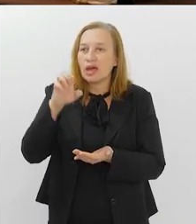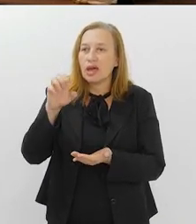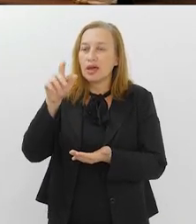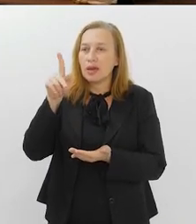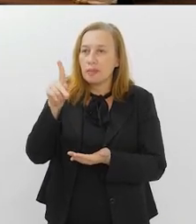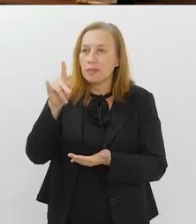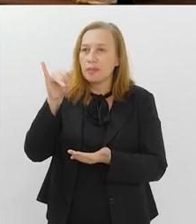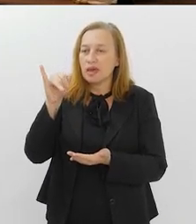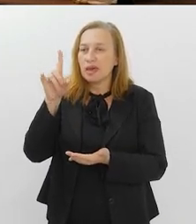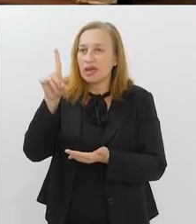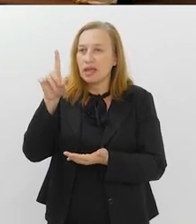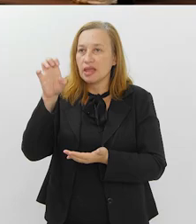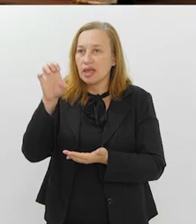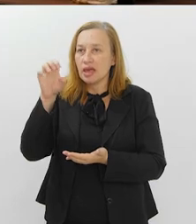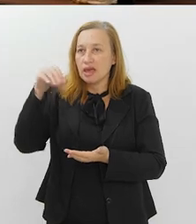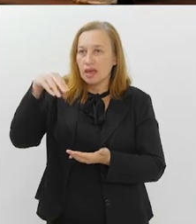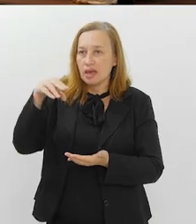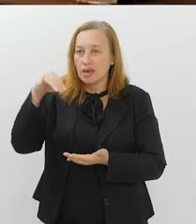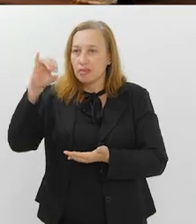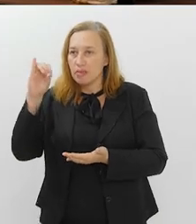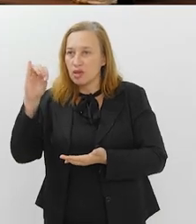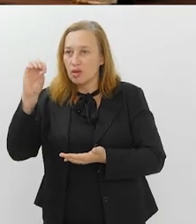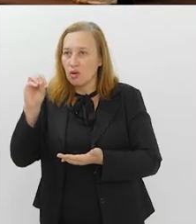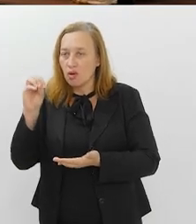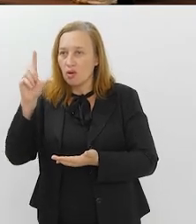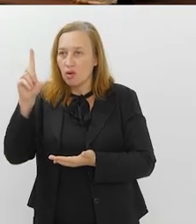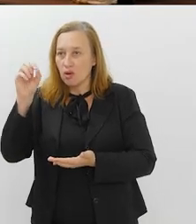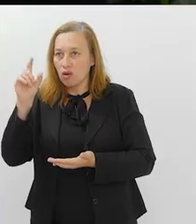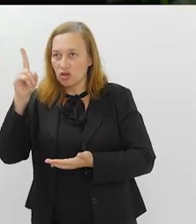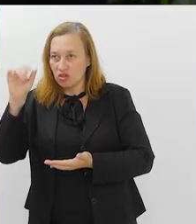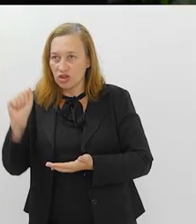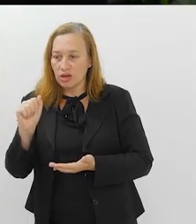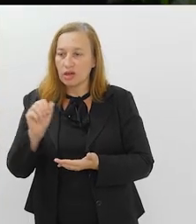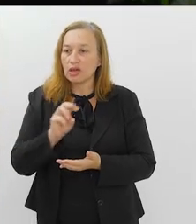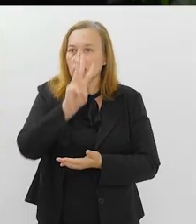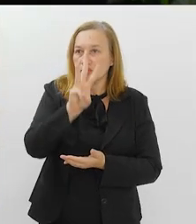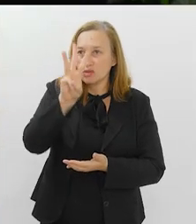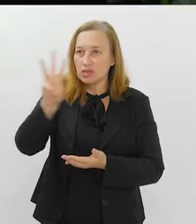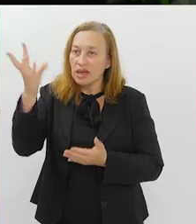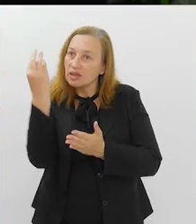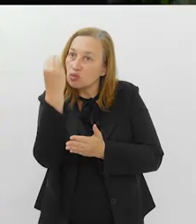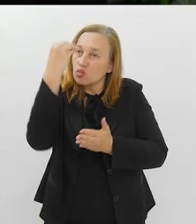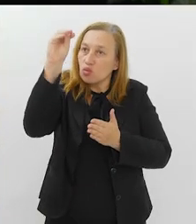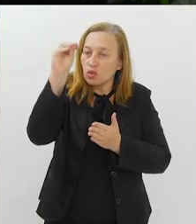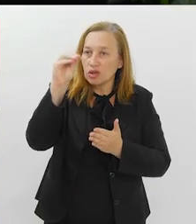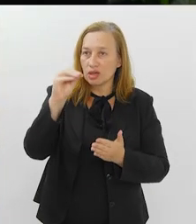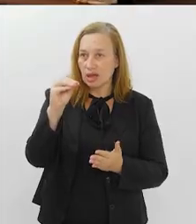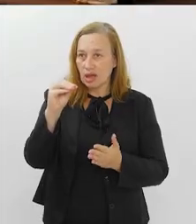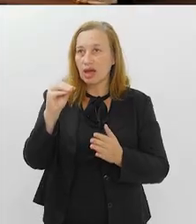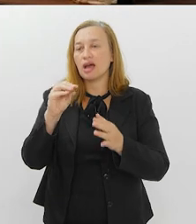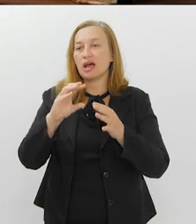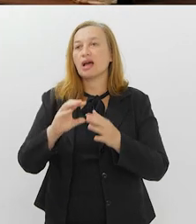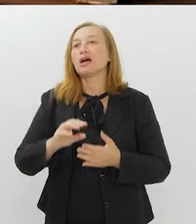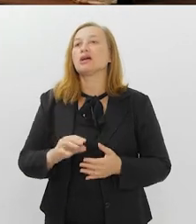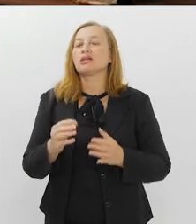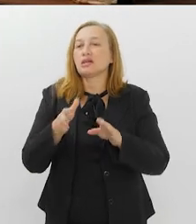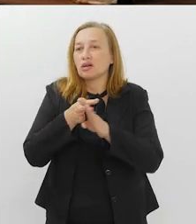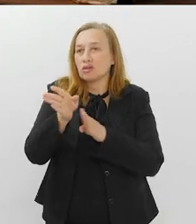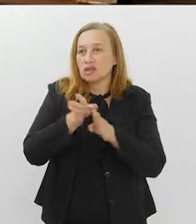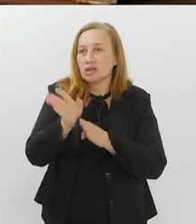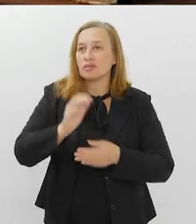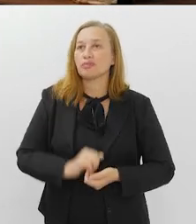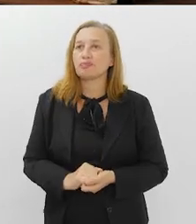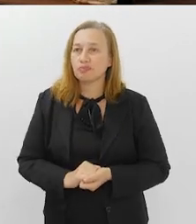epidemiológica, eles estão disponíveis, eles estão disponíveis ao público no site de uma forma geral, né, junto com algumas